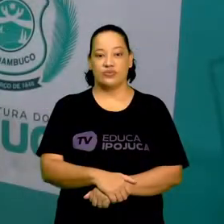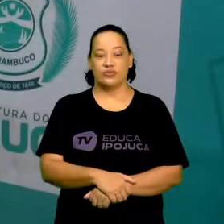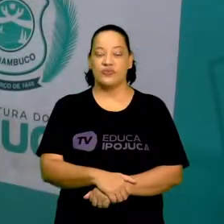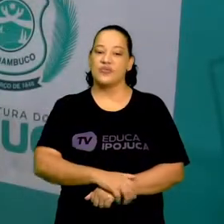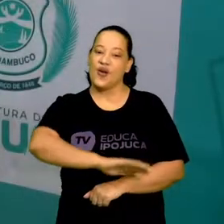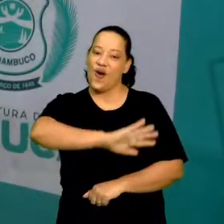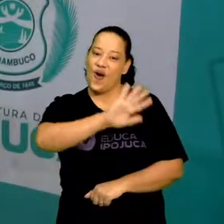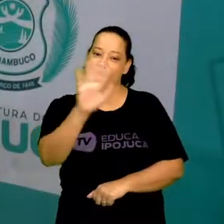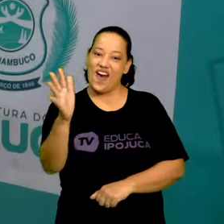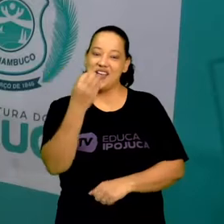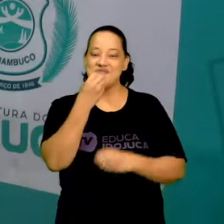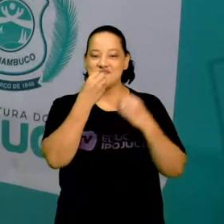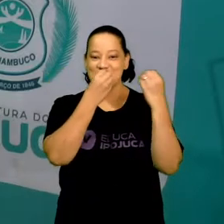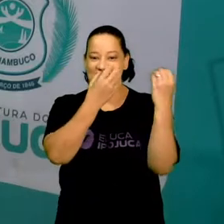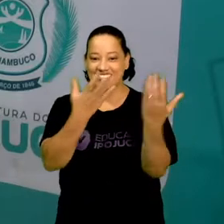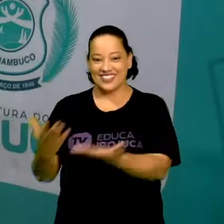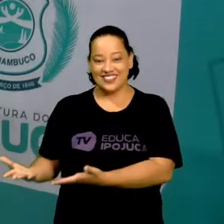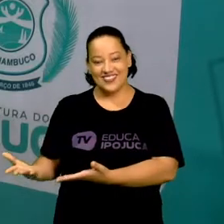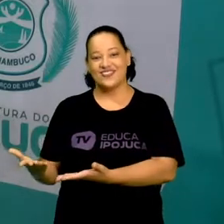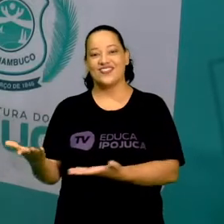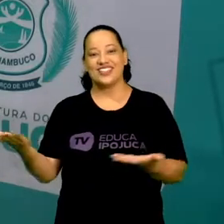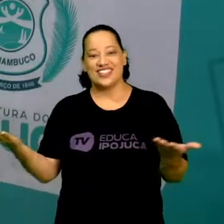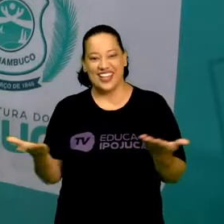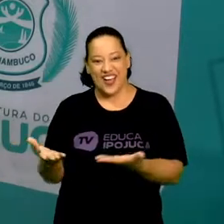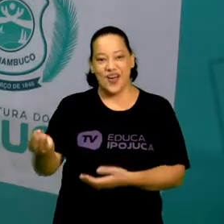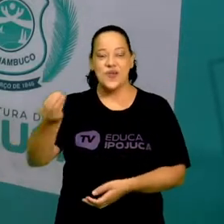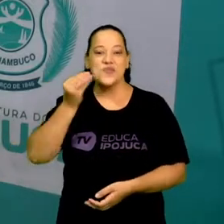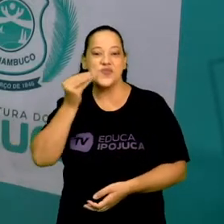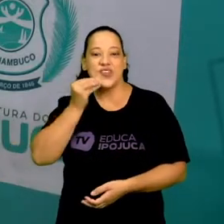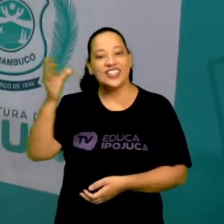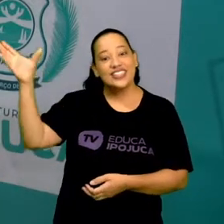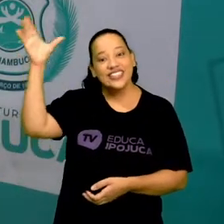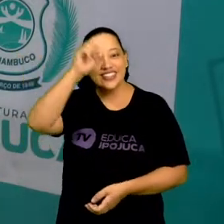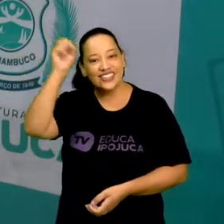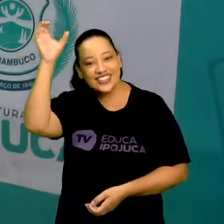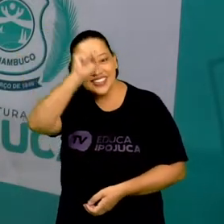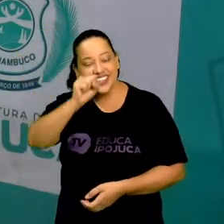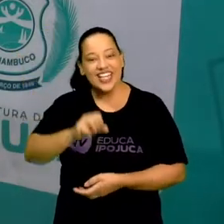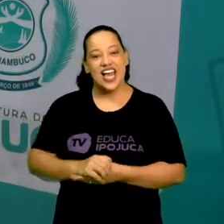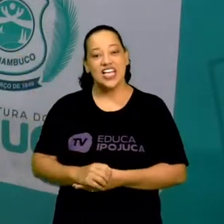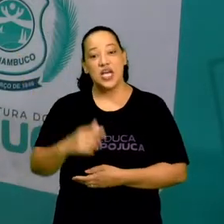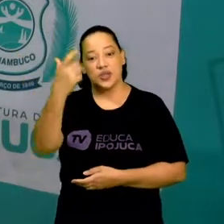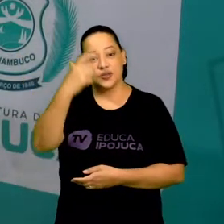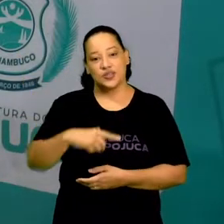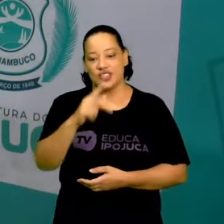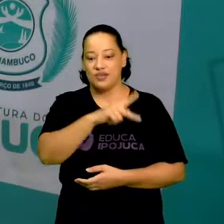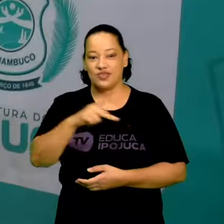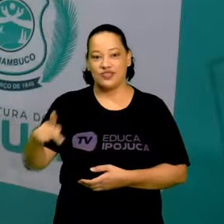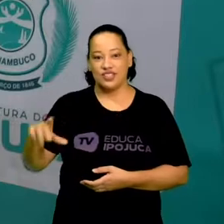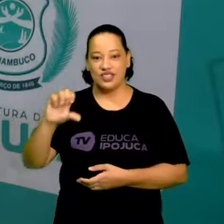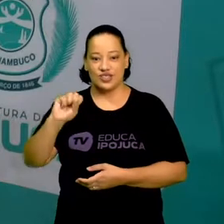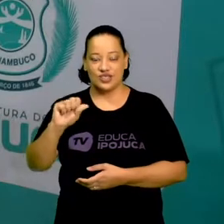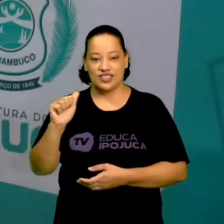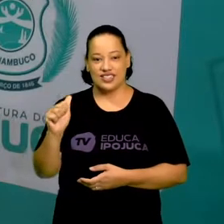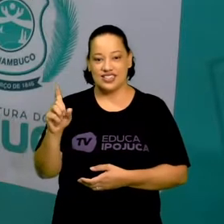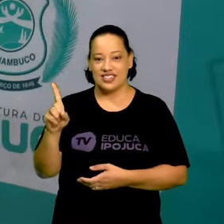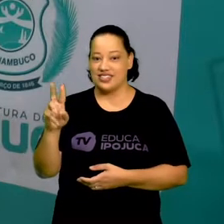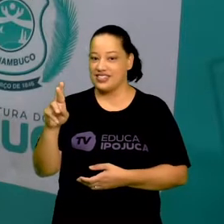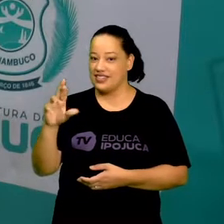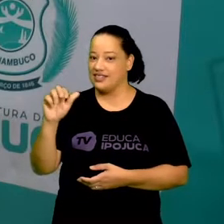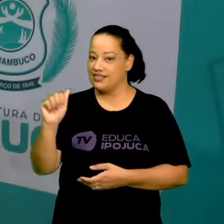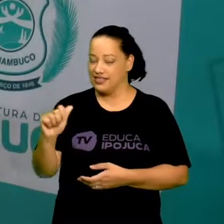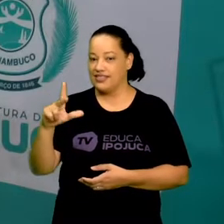Olá, sejam bem-vindos a mais uma incrível oportunidade de aprendizagem. Eu sou a professora Sandra Lopes e estou com